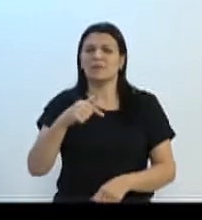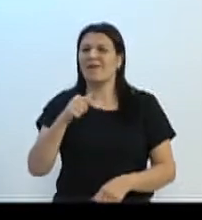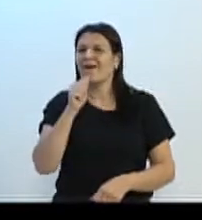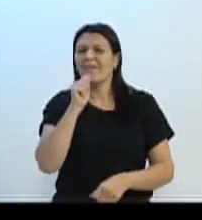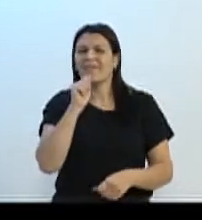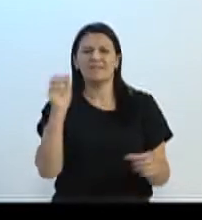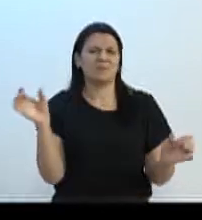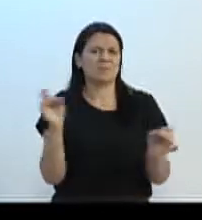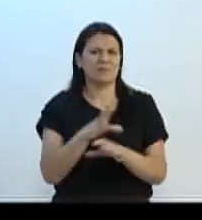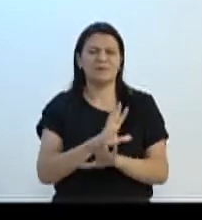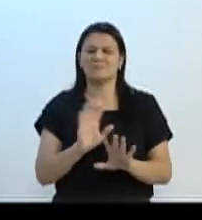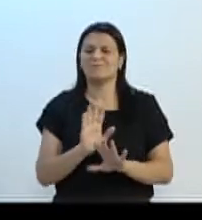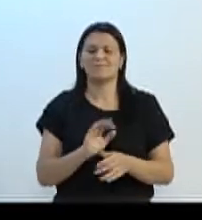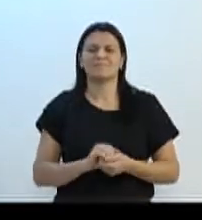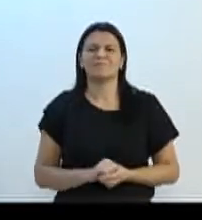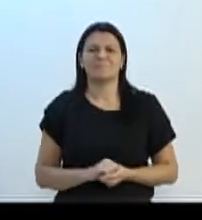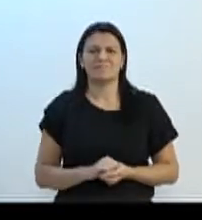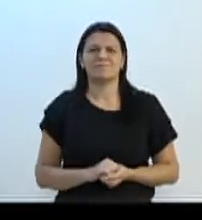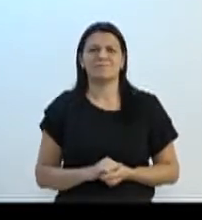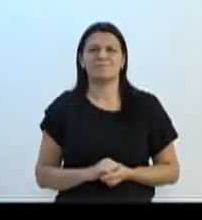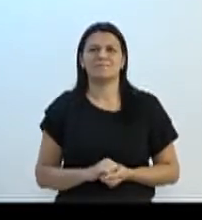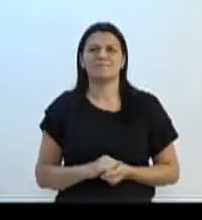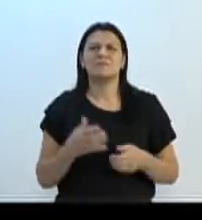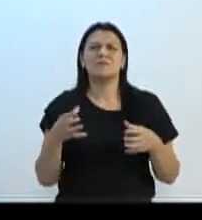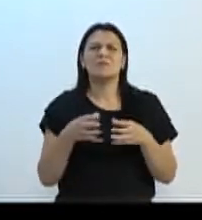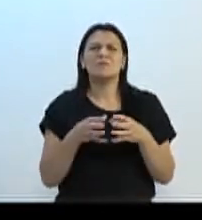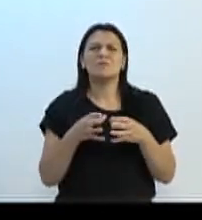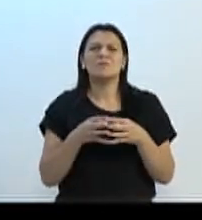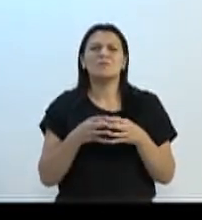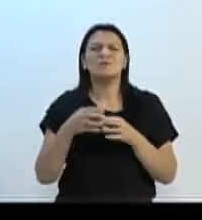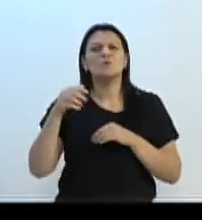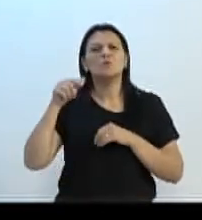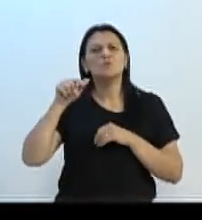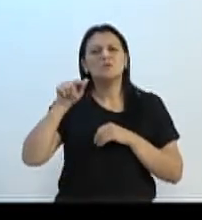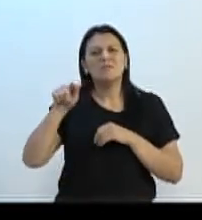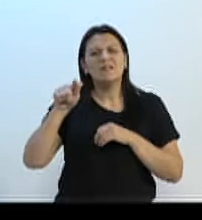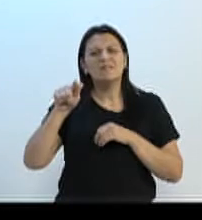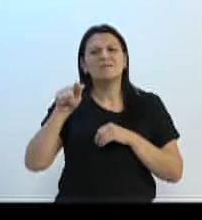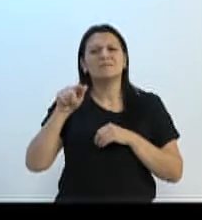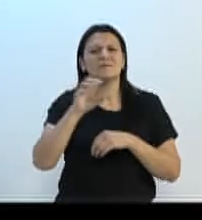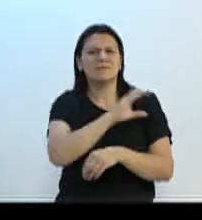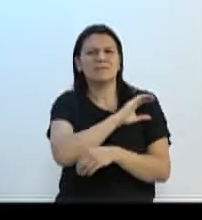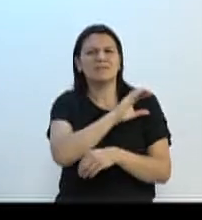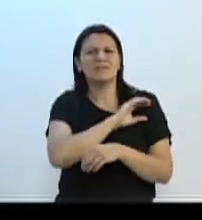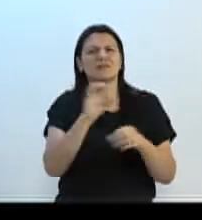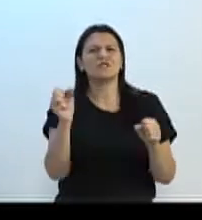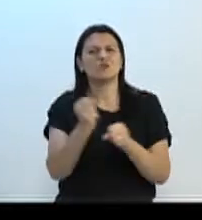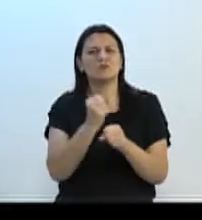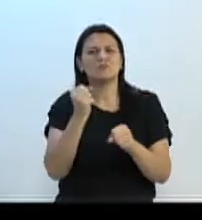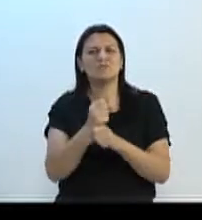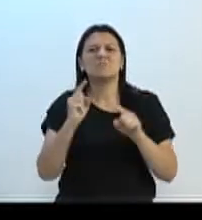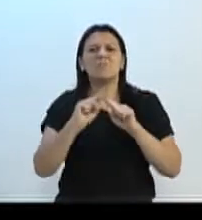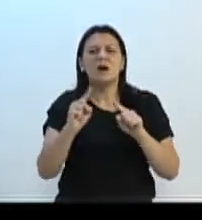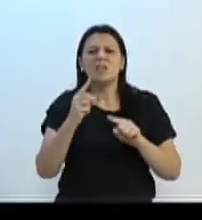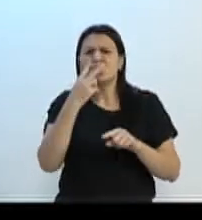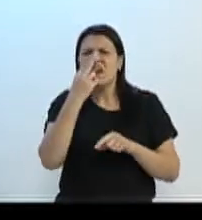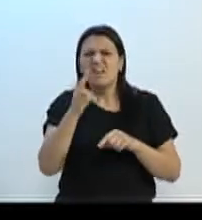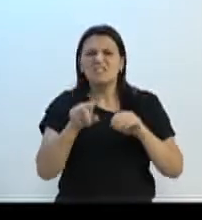concluído. E esse que faz parte do conjunto daqueles CIs em construção no município, que andam a passo de tartaruga,